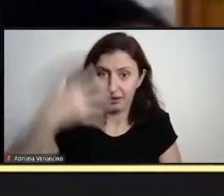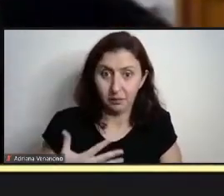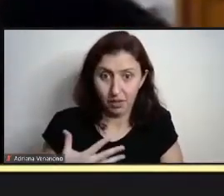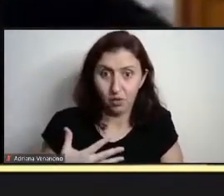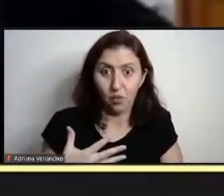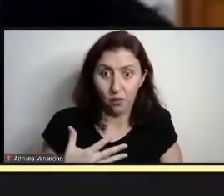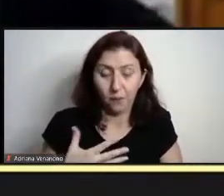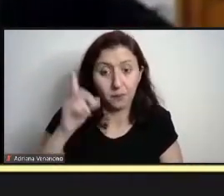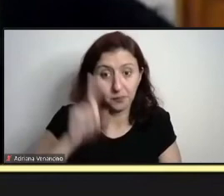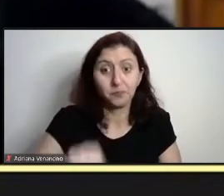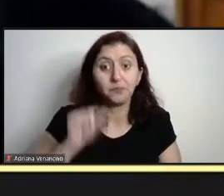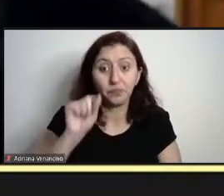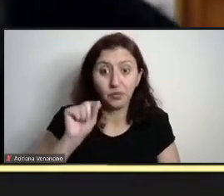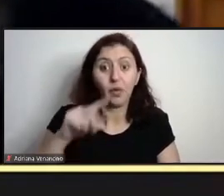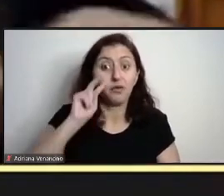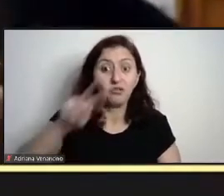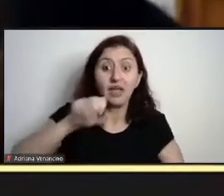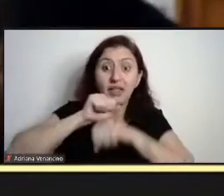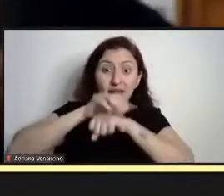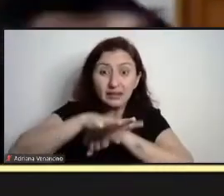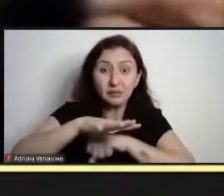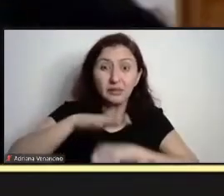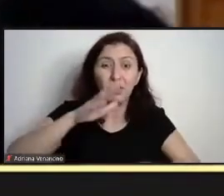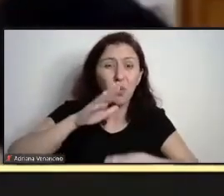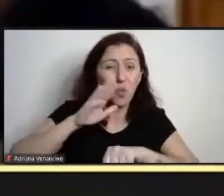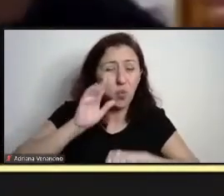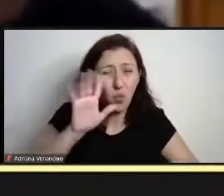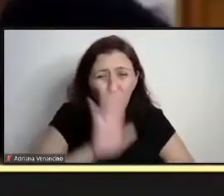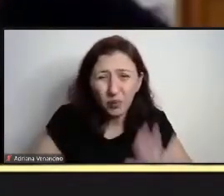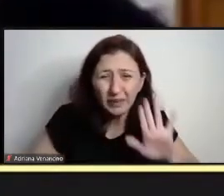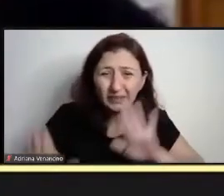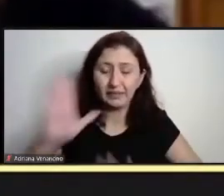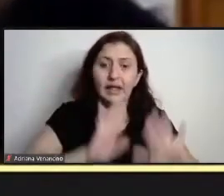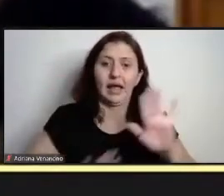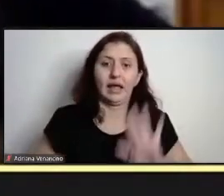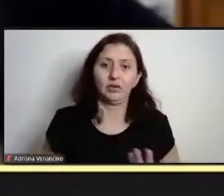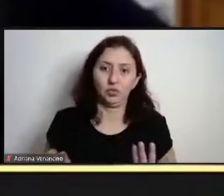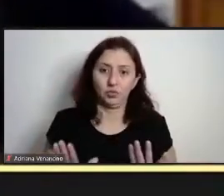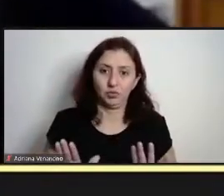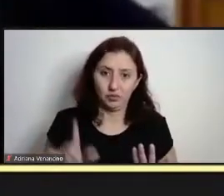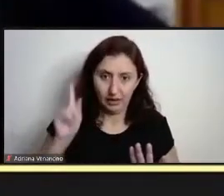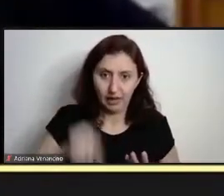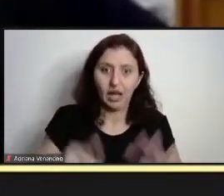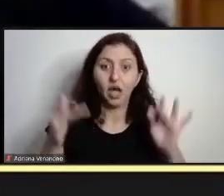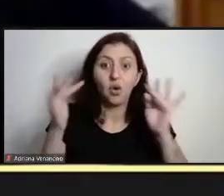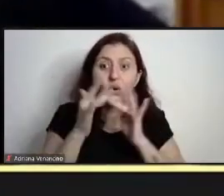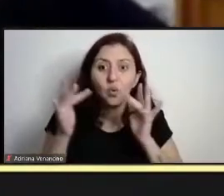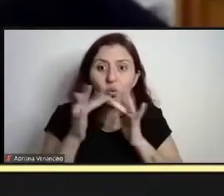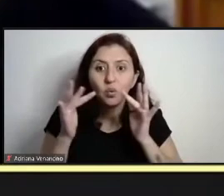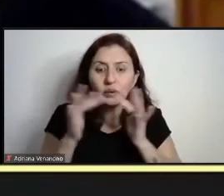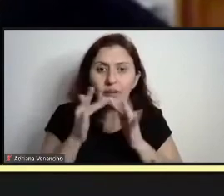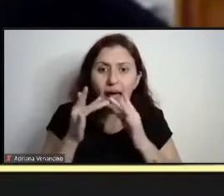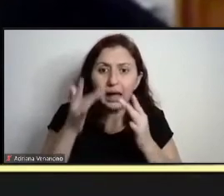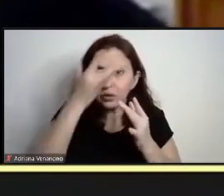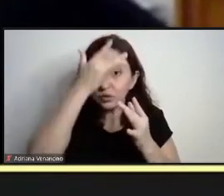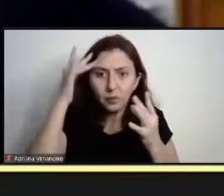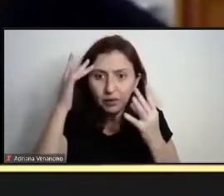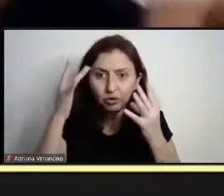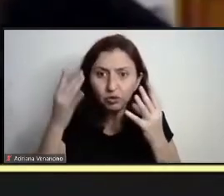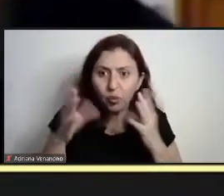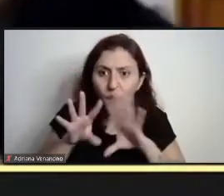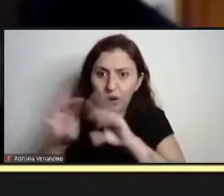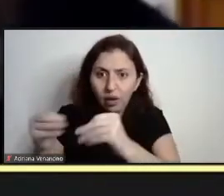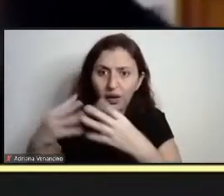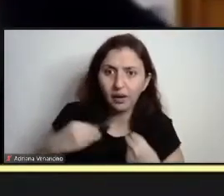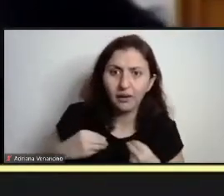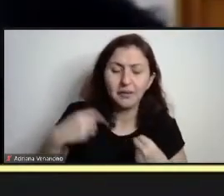mais cuidado que você torne, você não vai... É o contato direto entre as pessoas, é isso que tem que ser evitado.